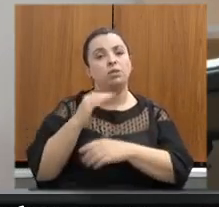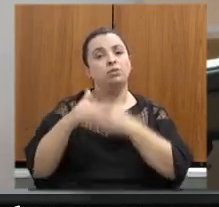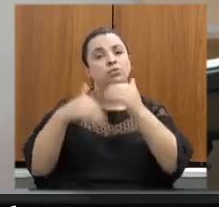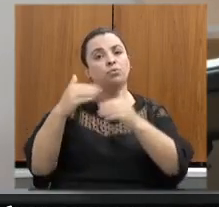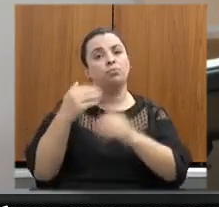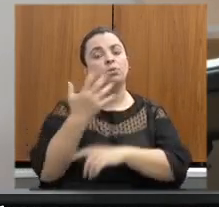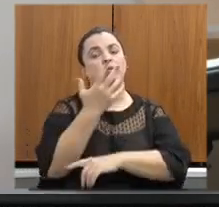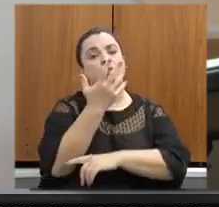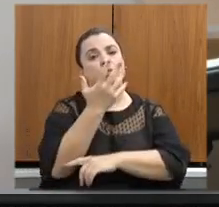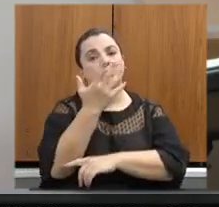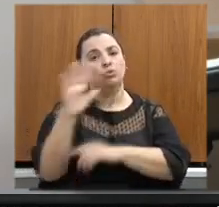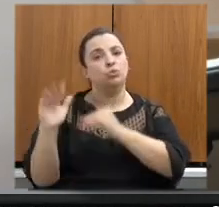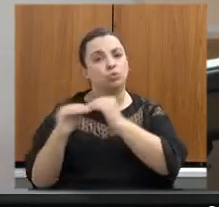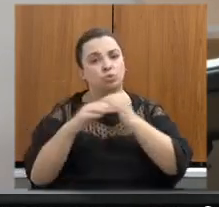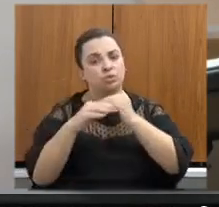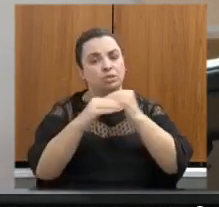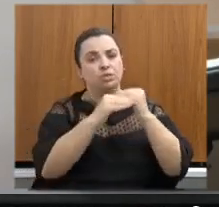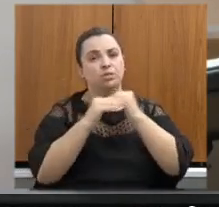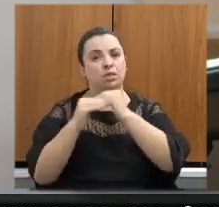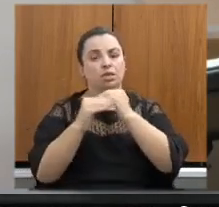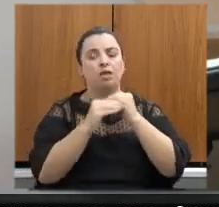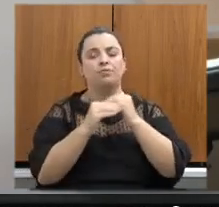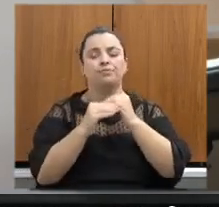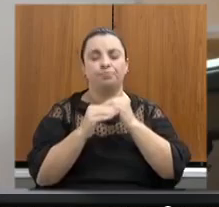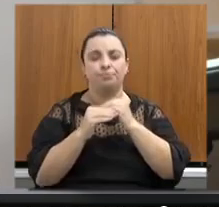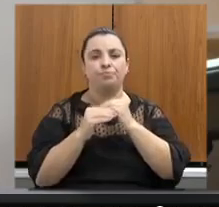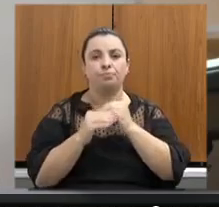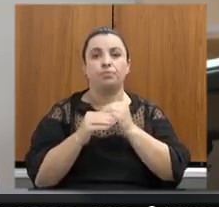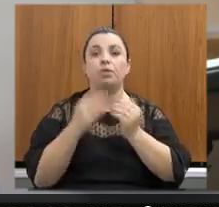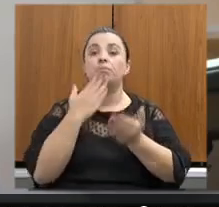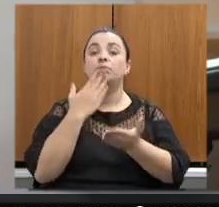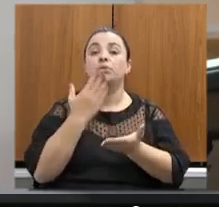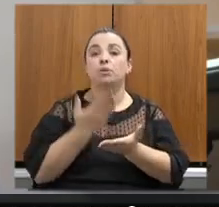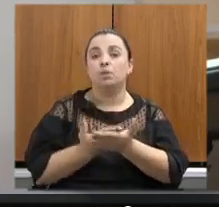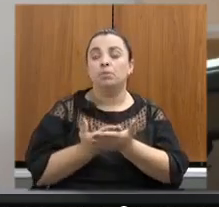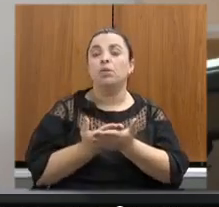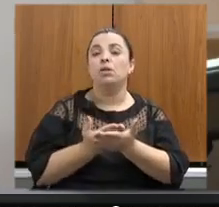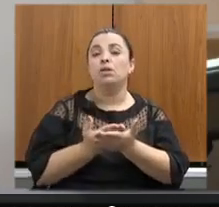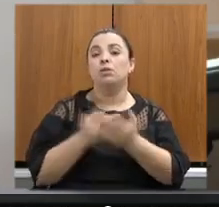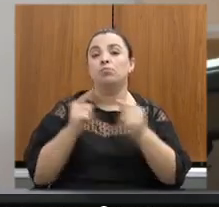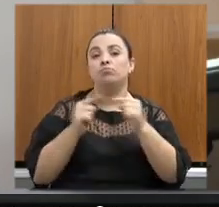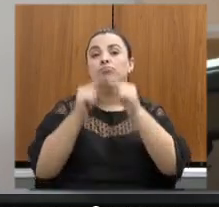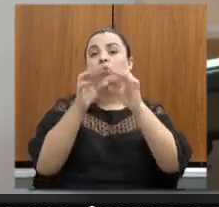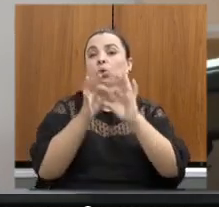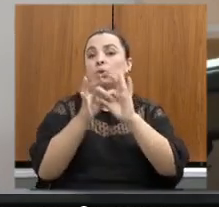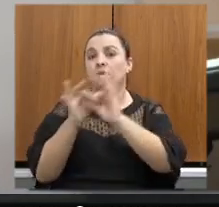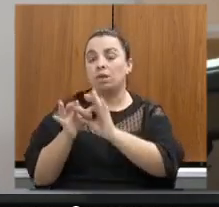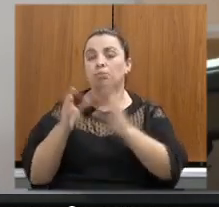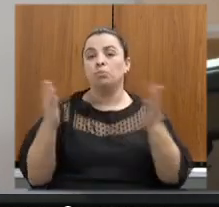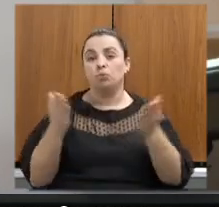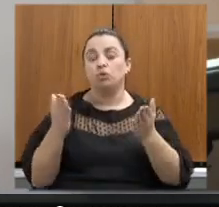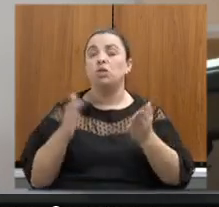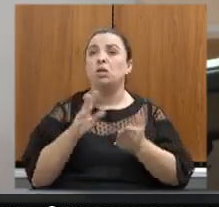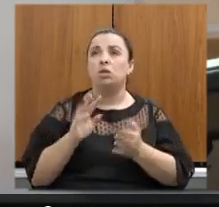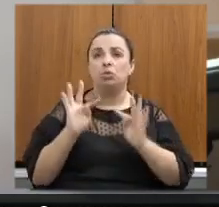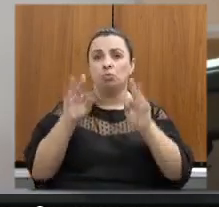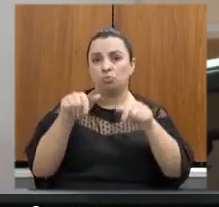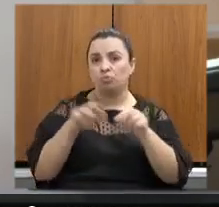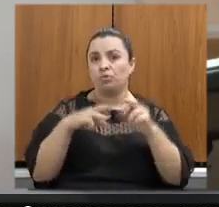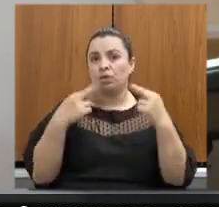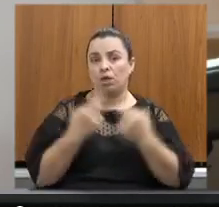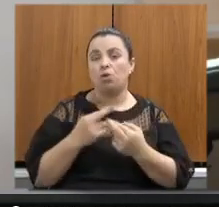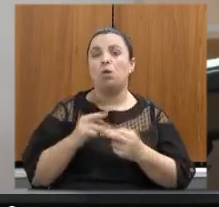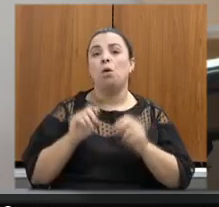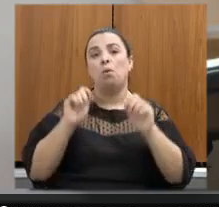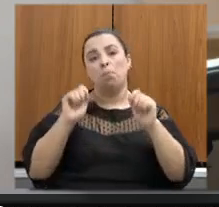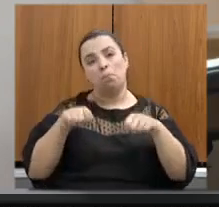ou pessoalmente, requerimentos contendo recomendações referentes ao tema abordado, que serão deliberadas, que